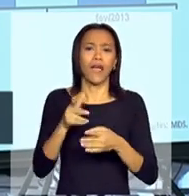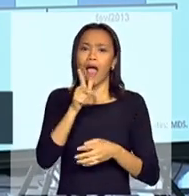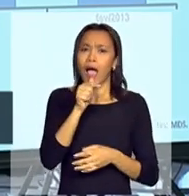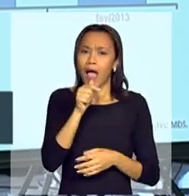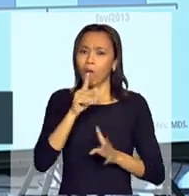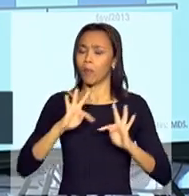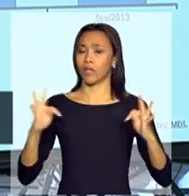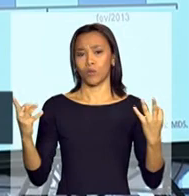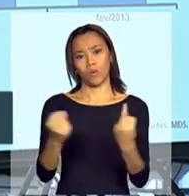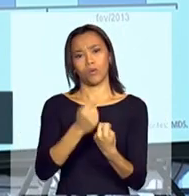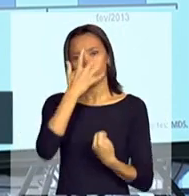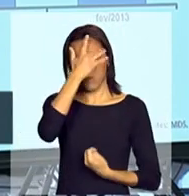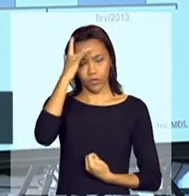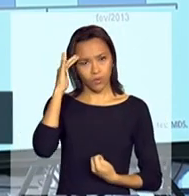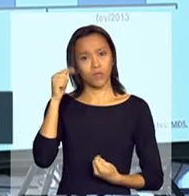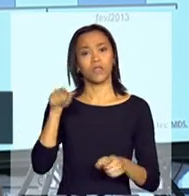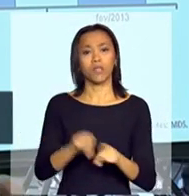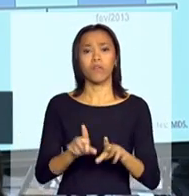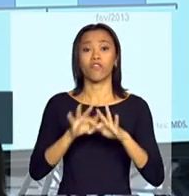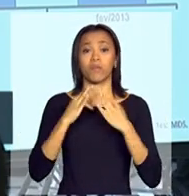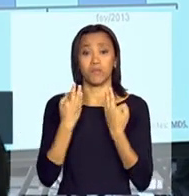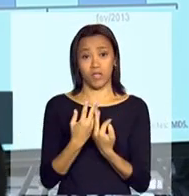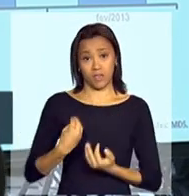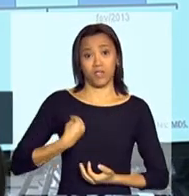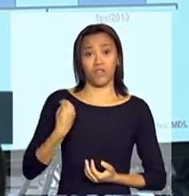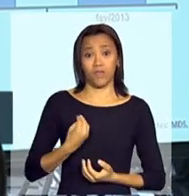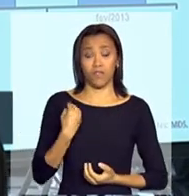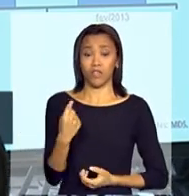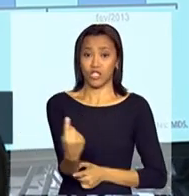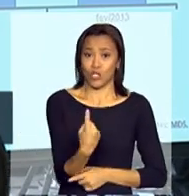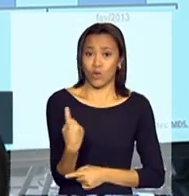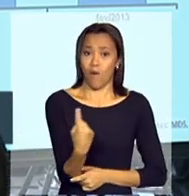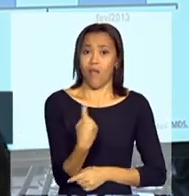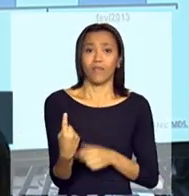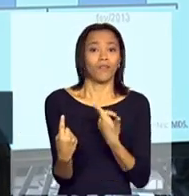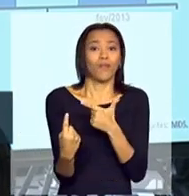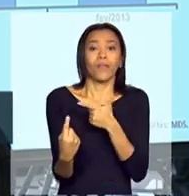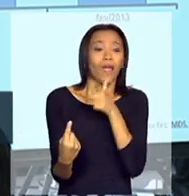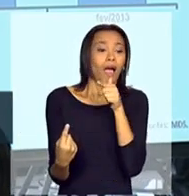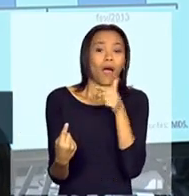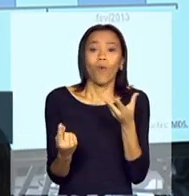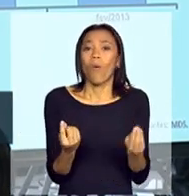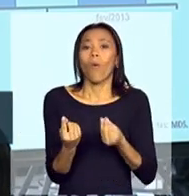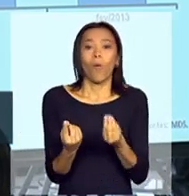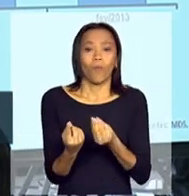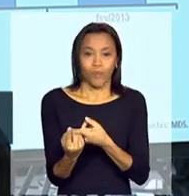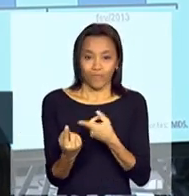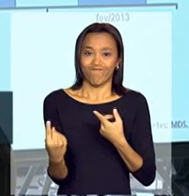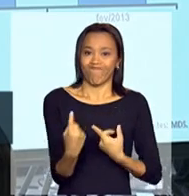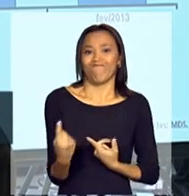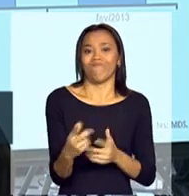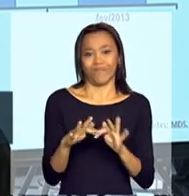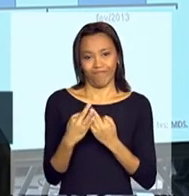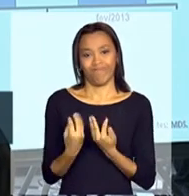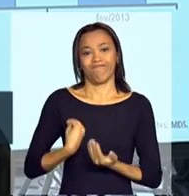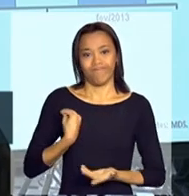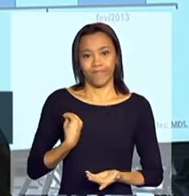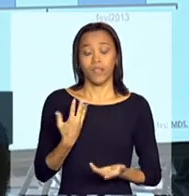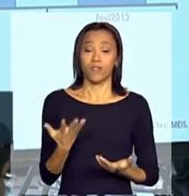essas comunidades e para essas famílias que vivem em situação isolada, sem acesso à água. Estamos em um trabalho importante.